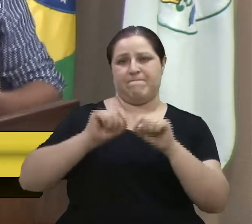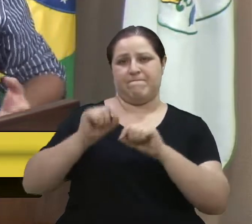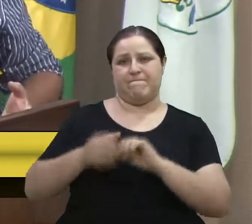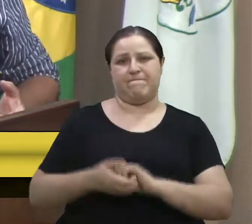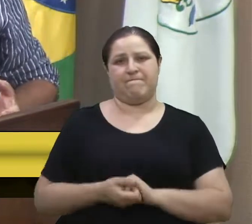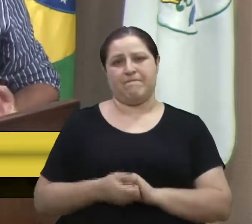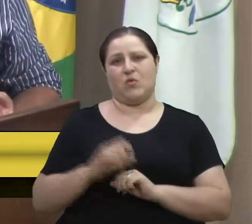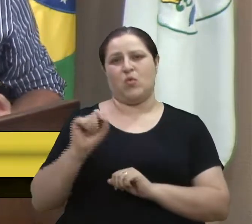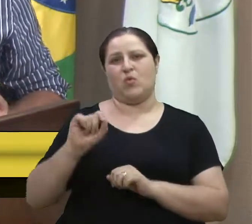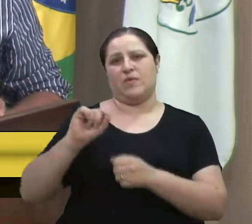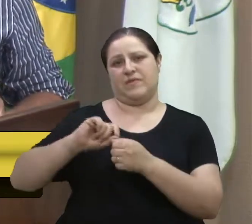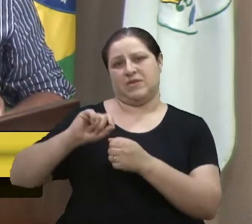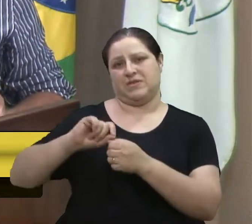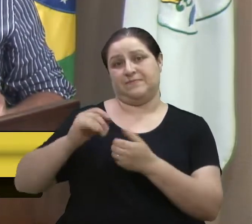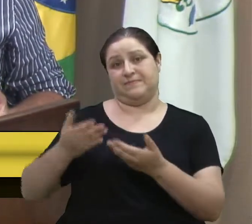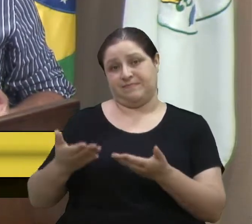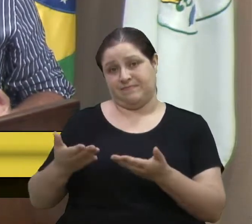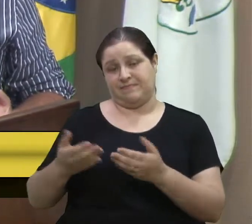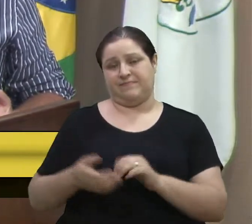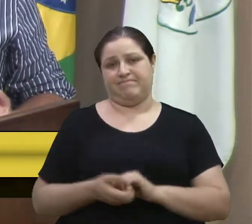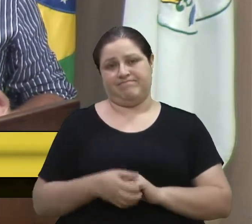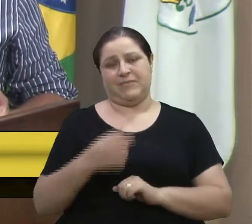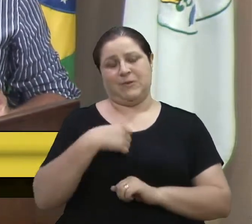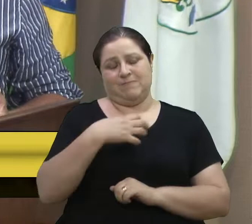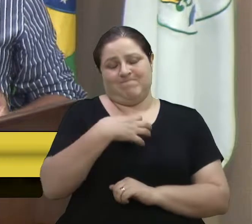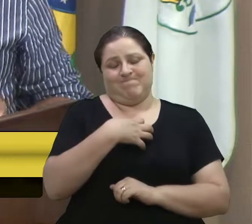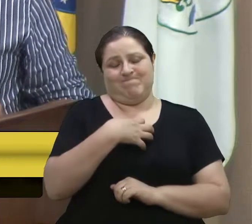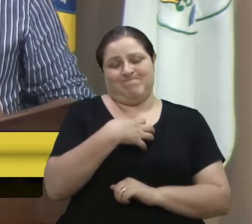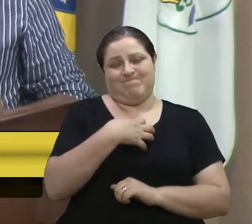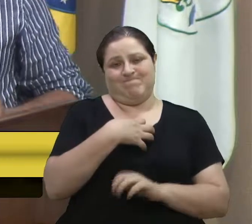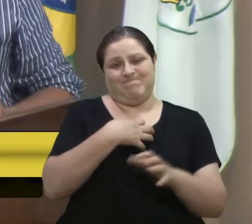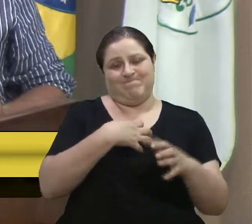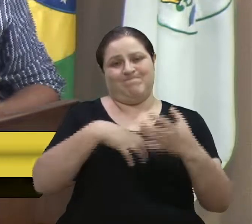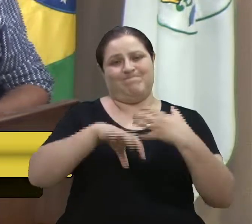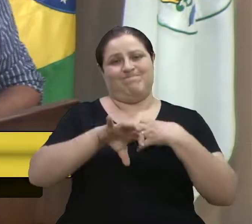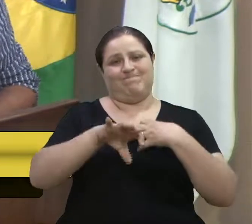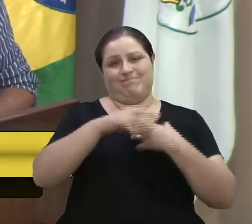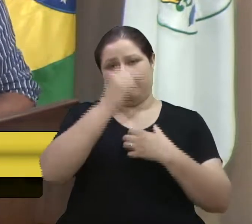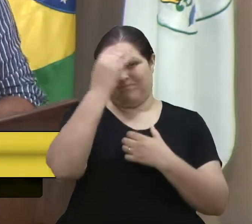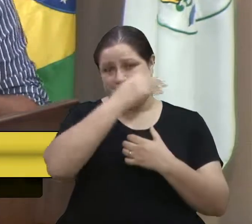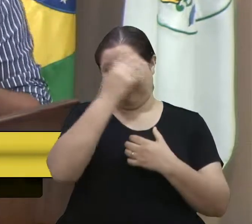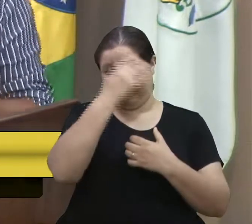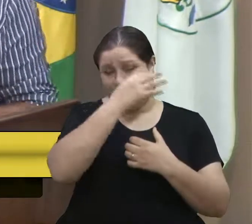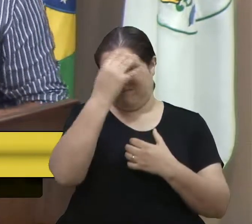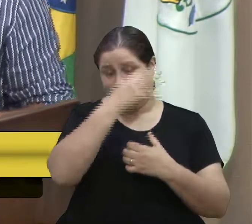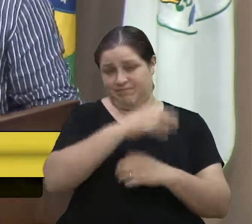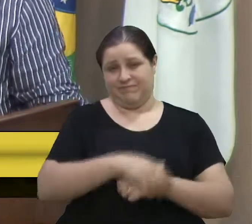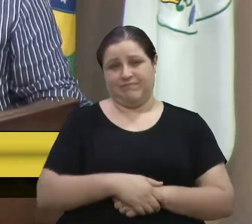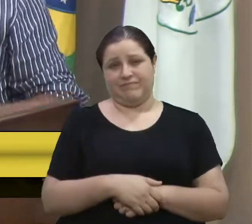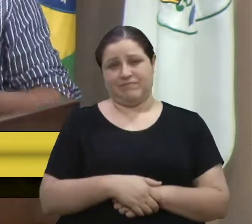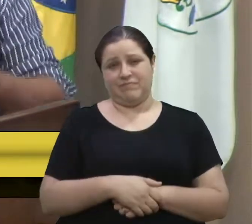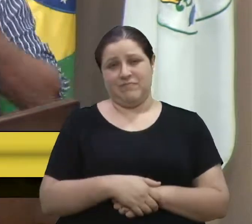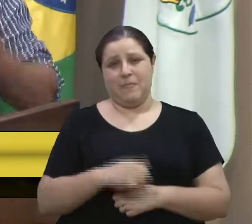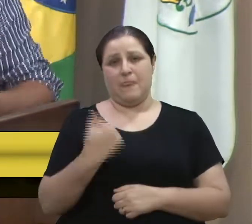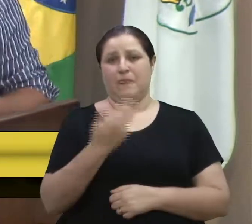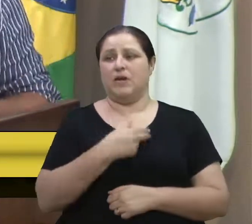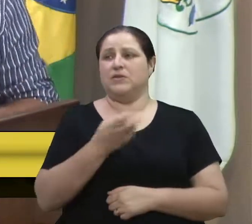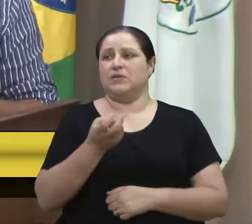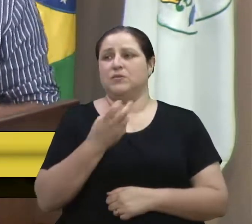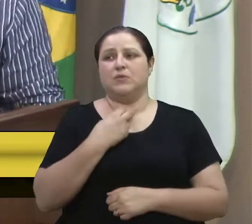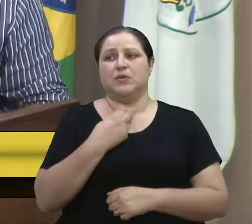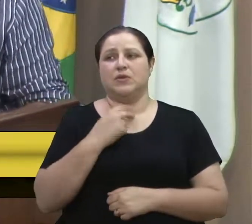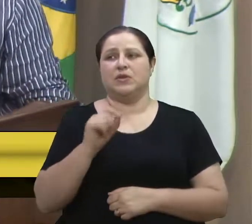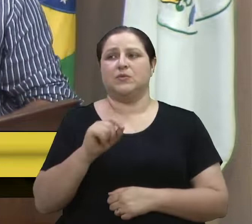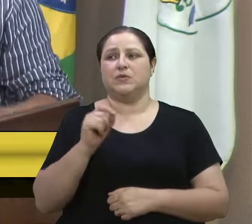Vai fazer o quê? Uma parte, vereador. Permite uma parte, vereador. Agora, nós não podemos... Uma parte, vereador. Nós não podemos... Uma parte, vereador. Nós não